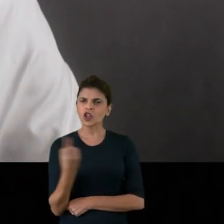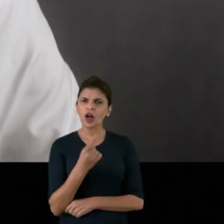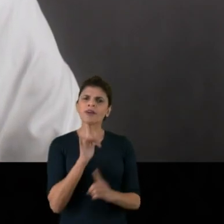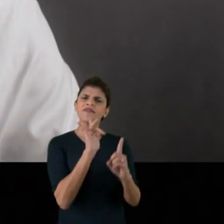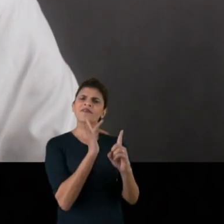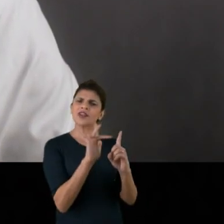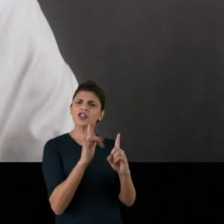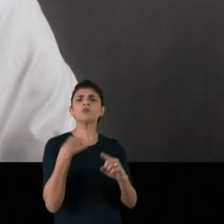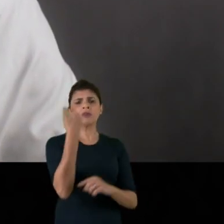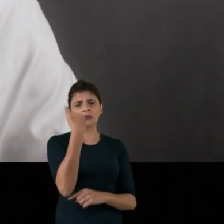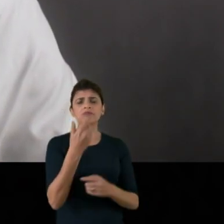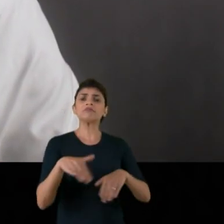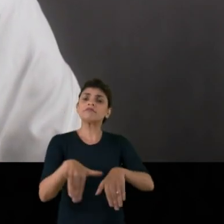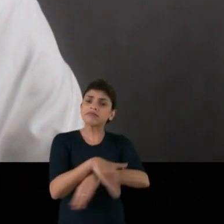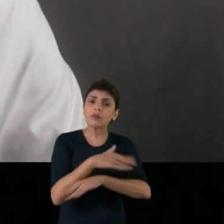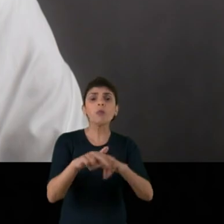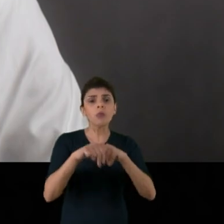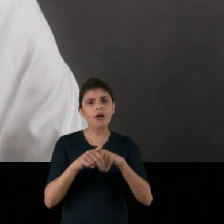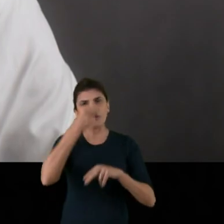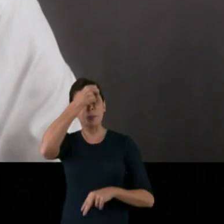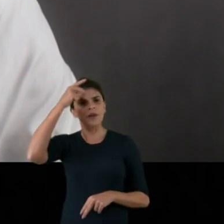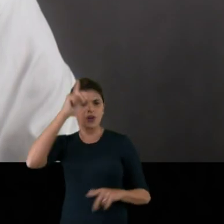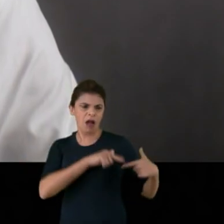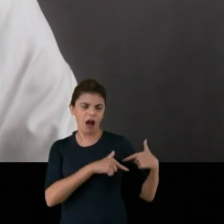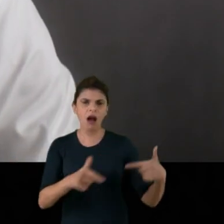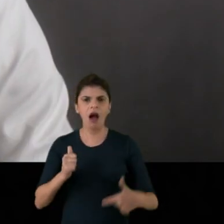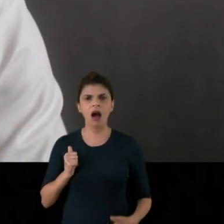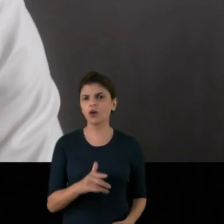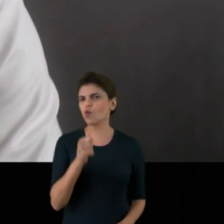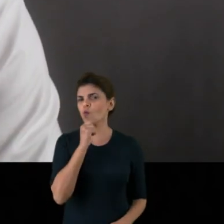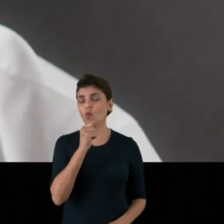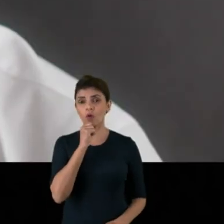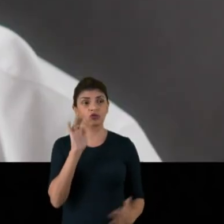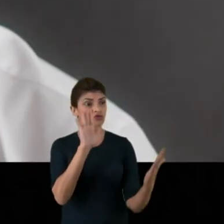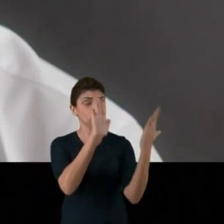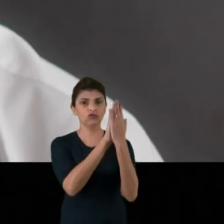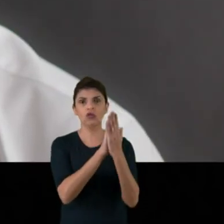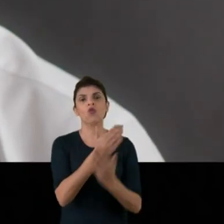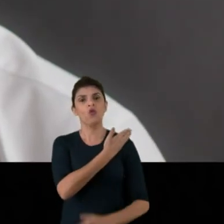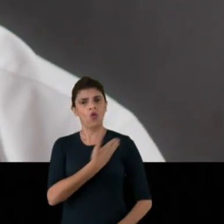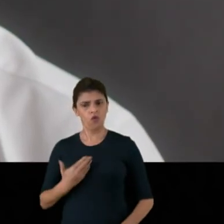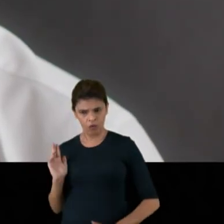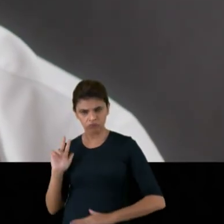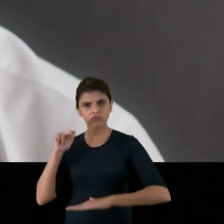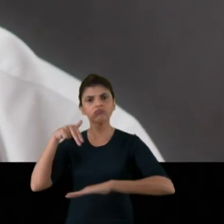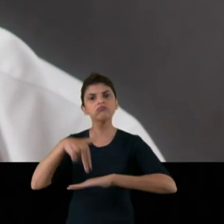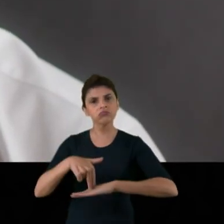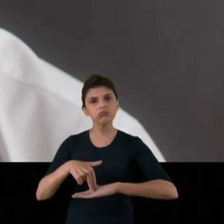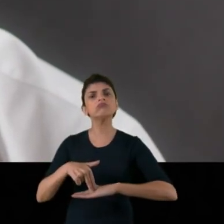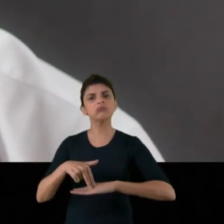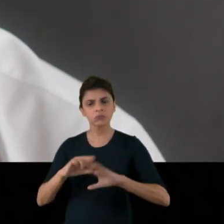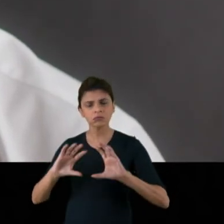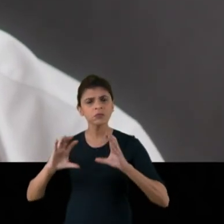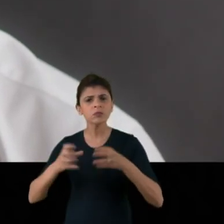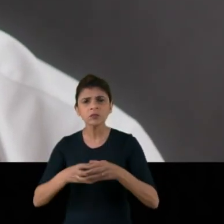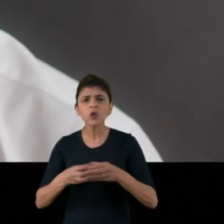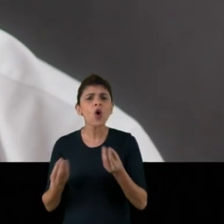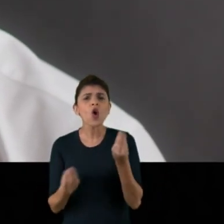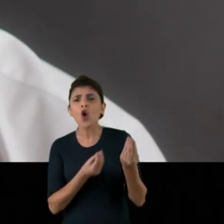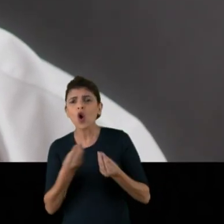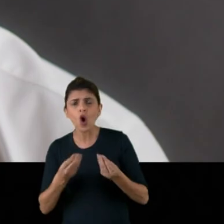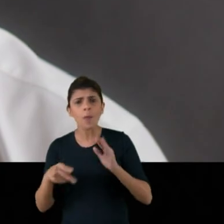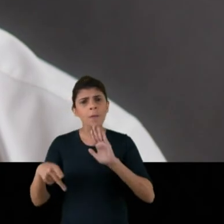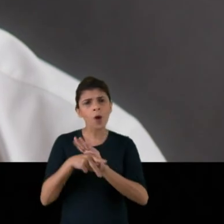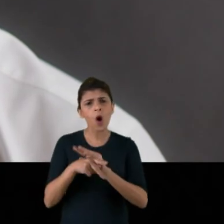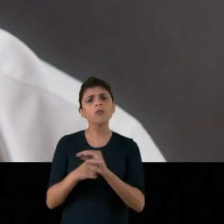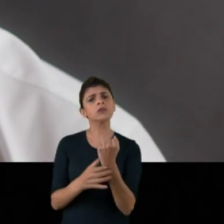É uma cidade vítima da violência pela falta de atitude do prefeito. Eu já falei com o governador. Quando eu for eleito, quero assumir